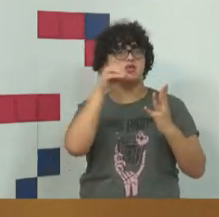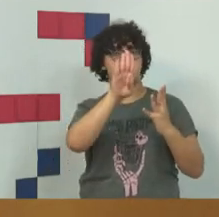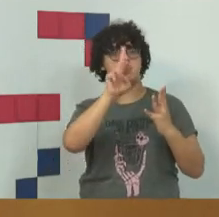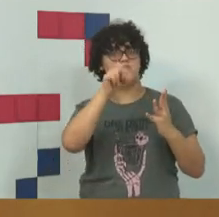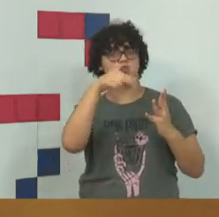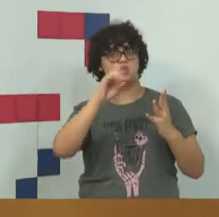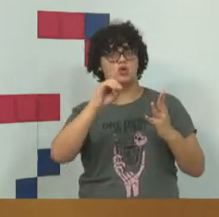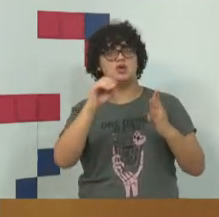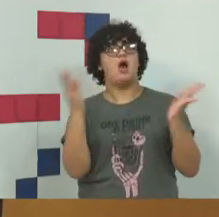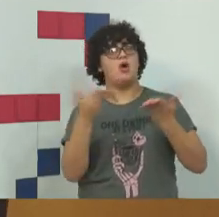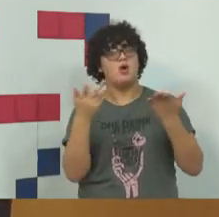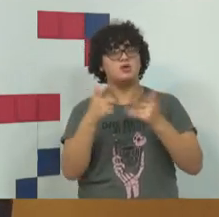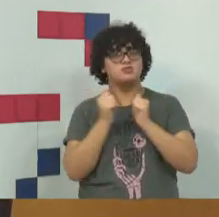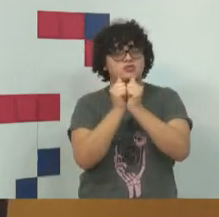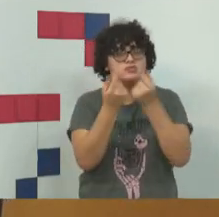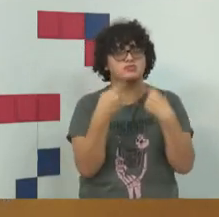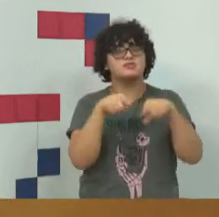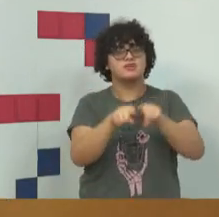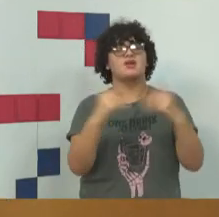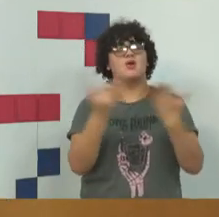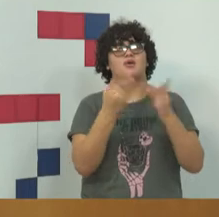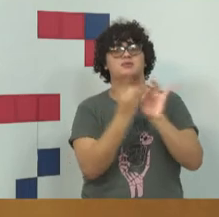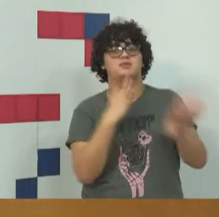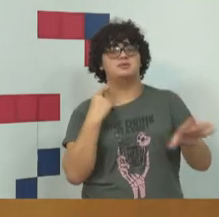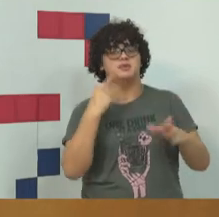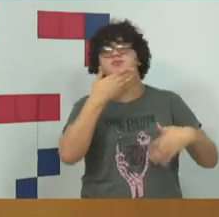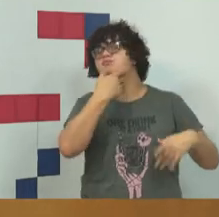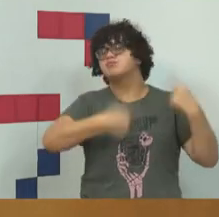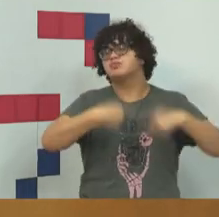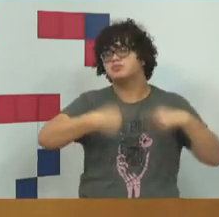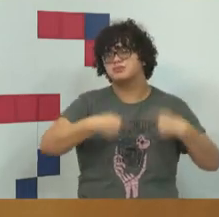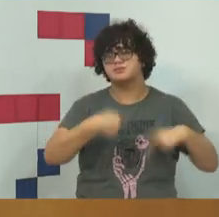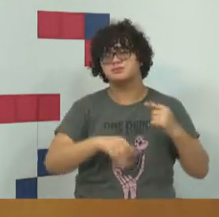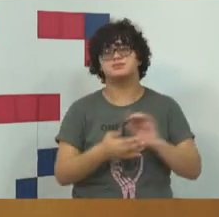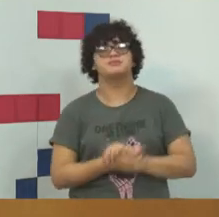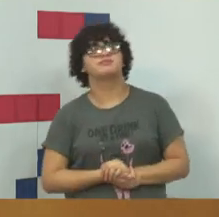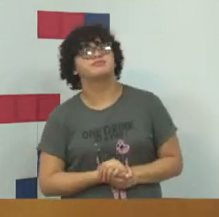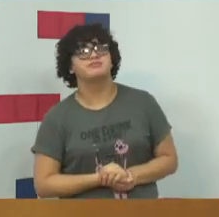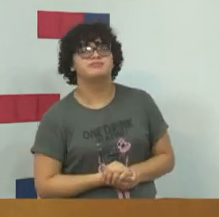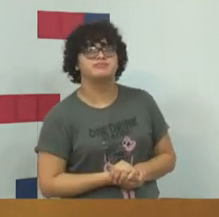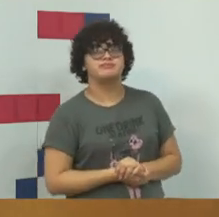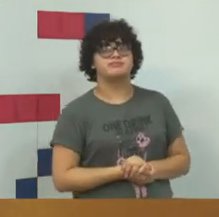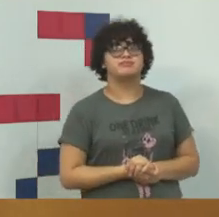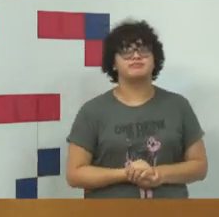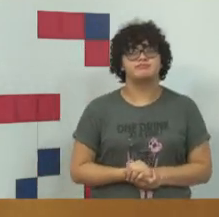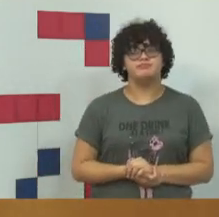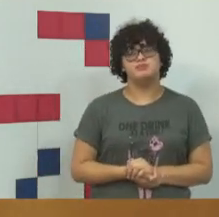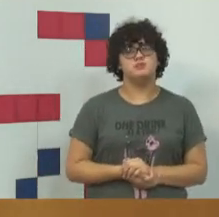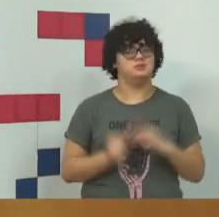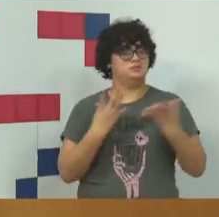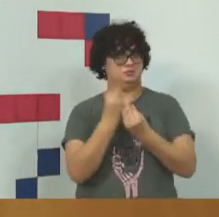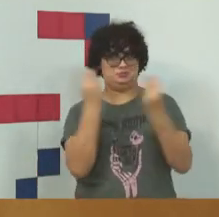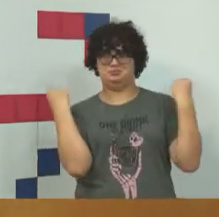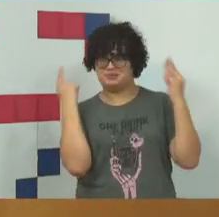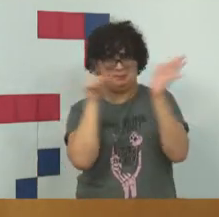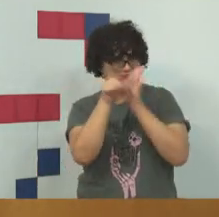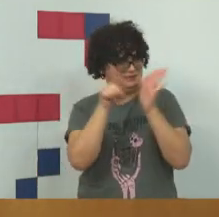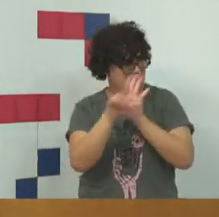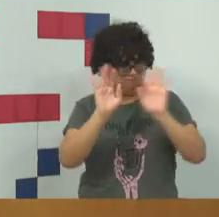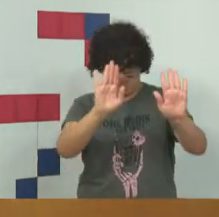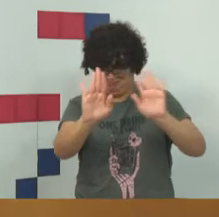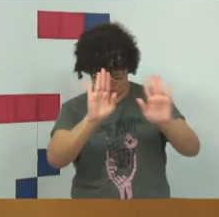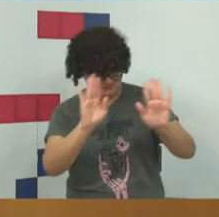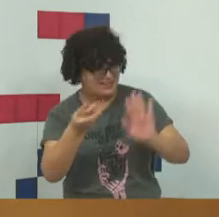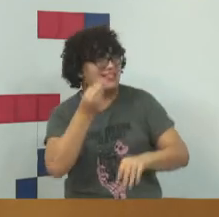acompanhando à distância esse debate. São dezenas de perguntas. Eu vou